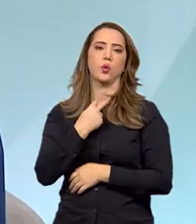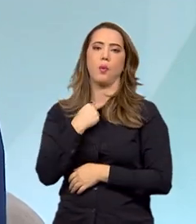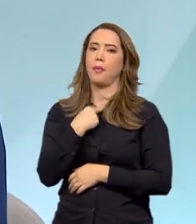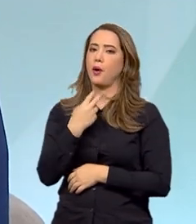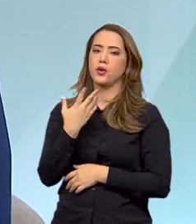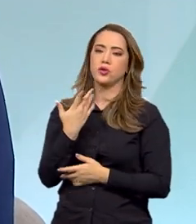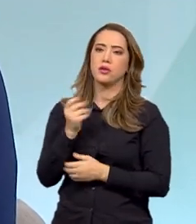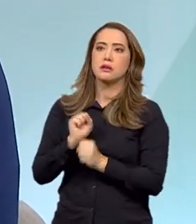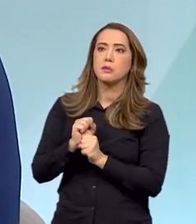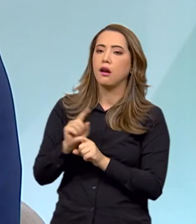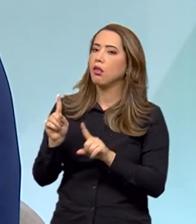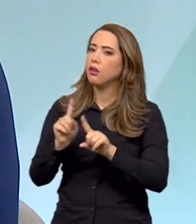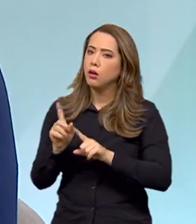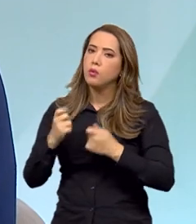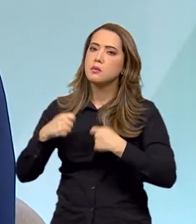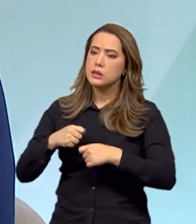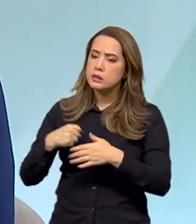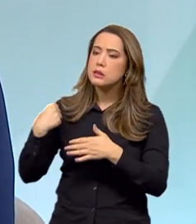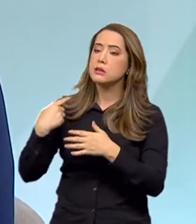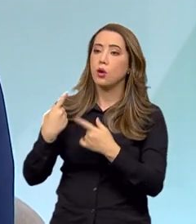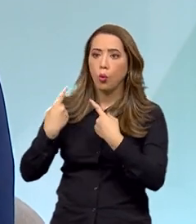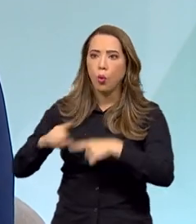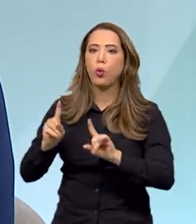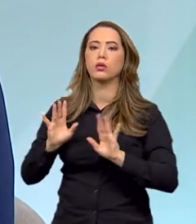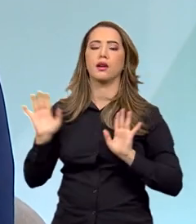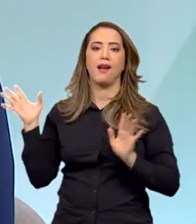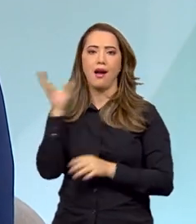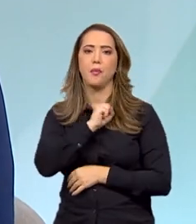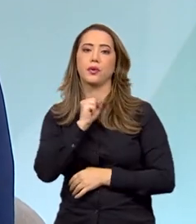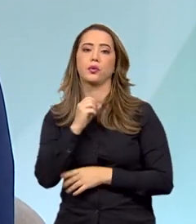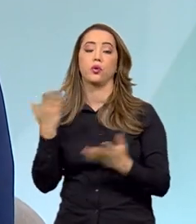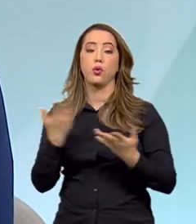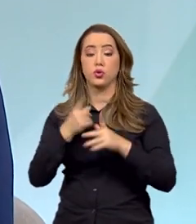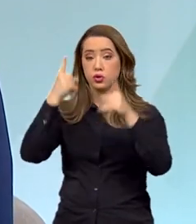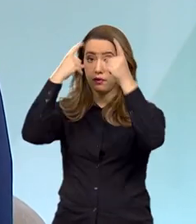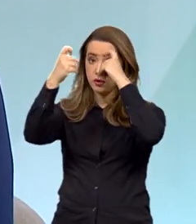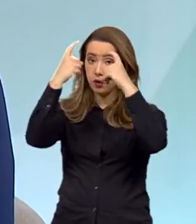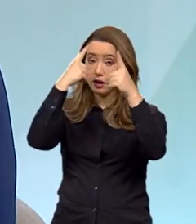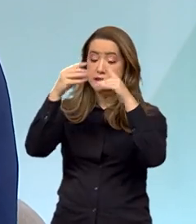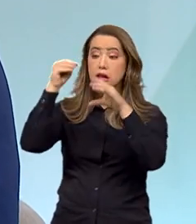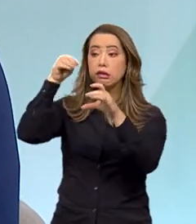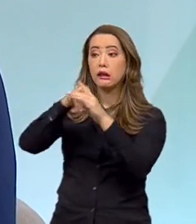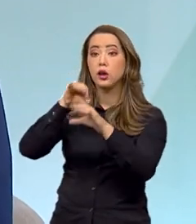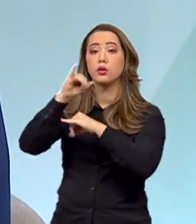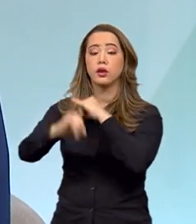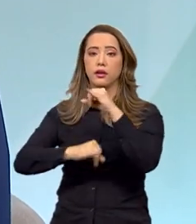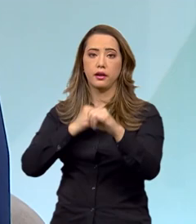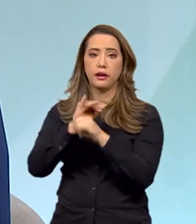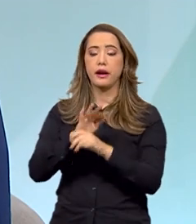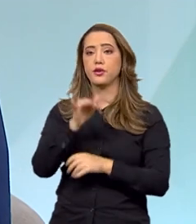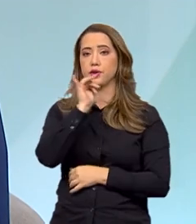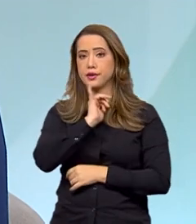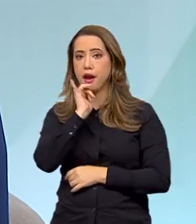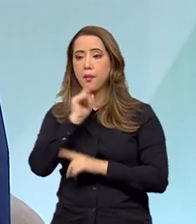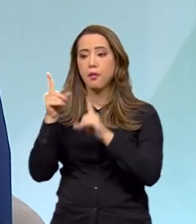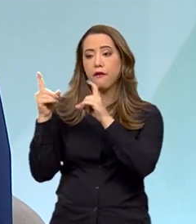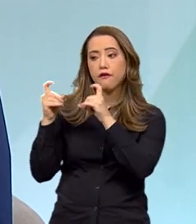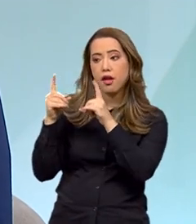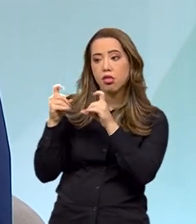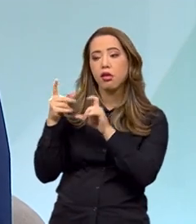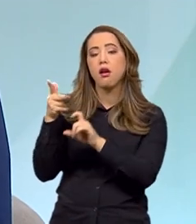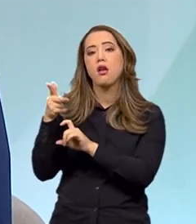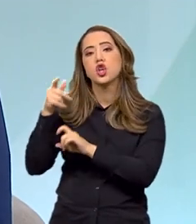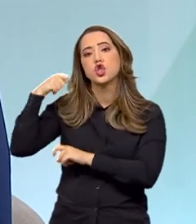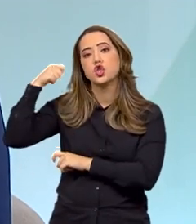enfrentamento. Então, hoje, uma preocupação grande que nós temos é a violência que acontece no ambiente virtual, com a venda de imagens de abuso, de